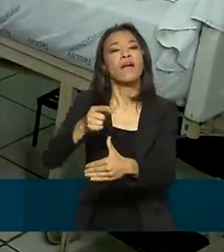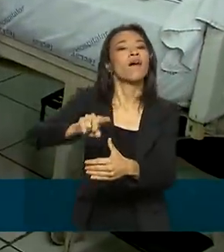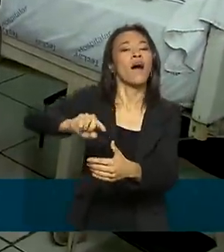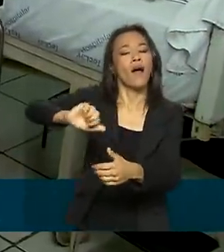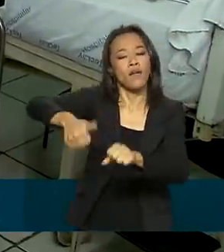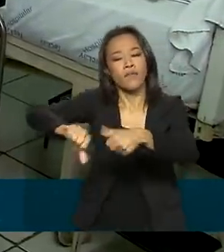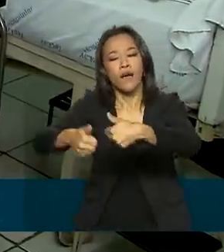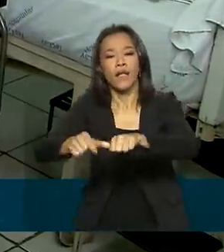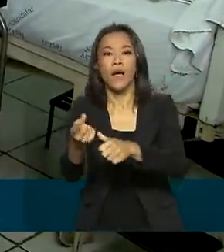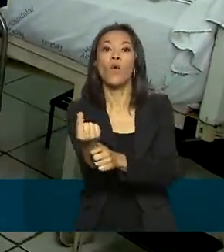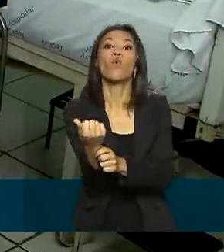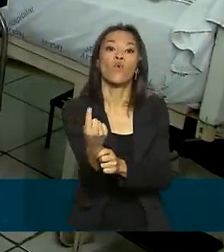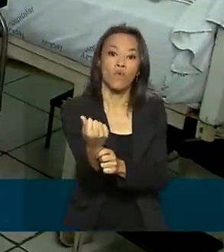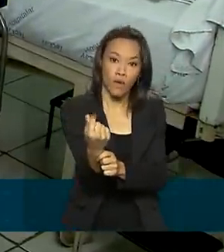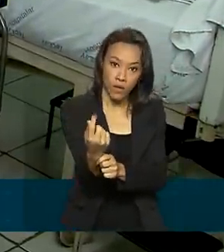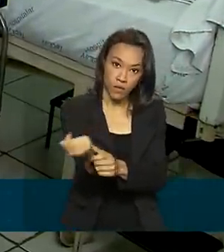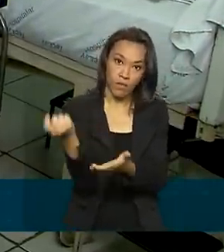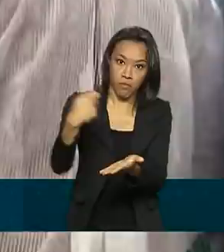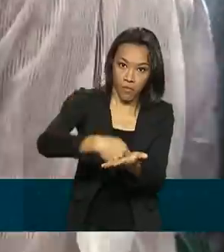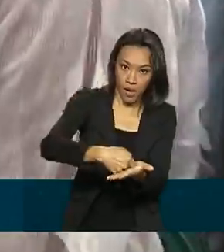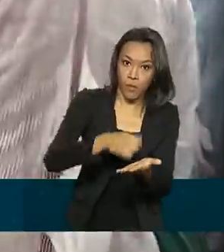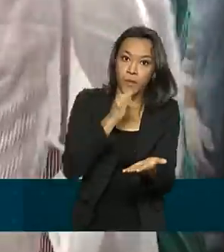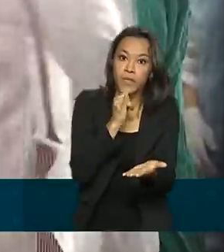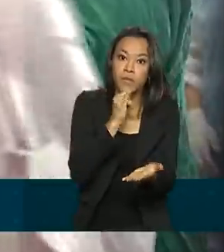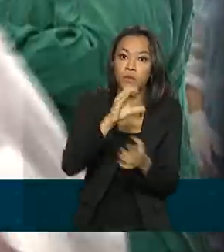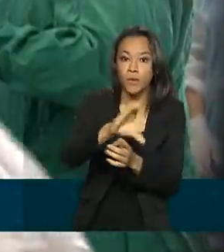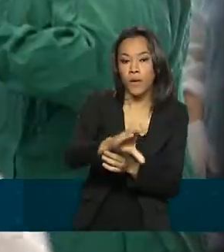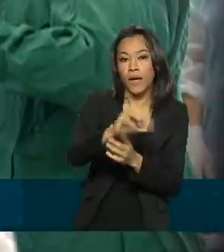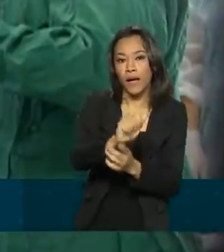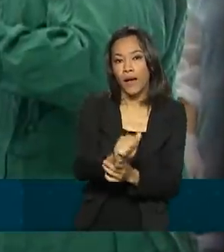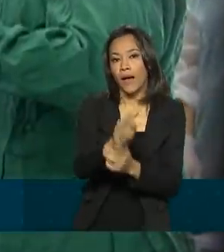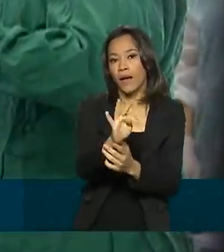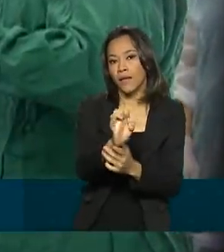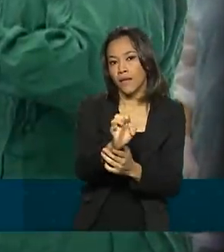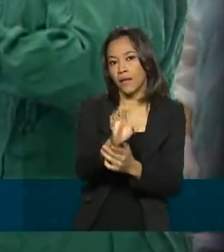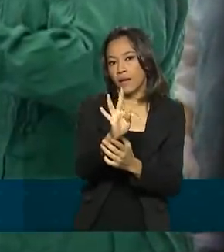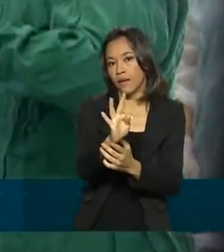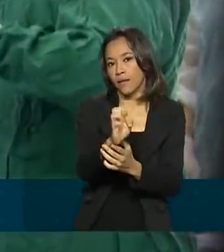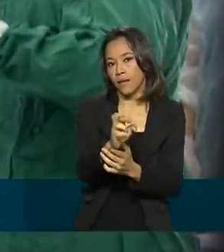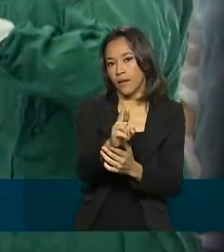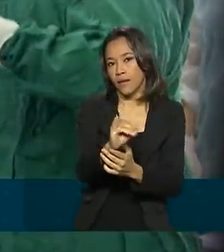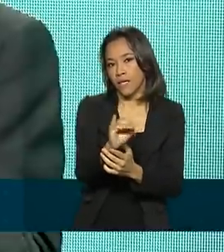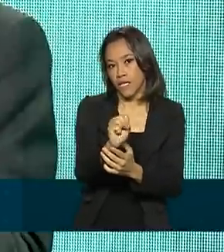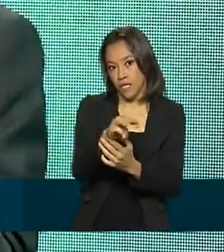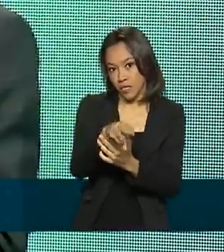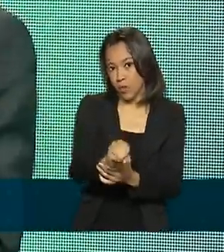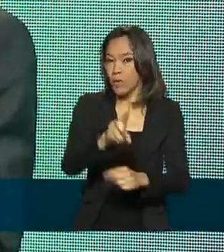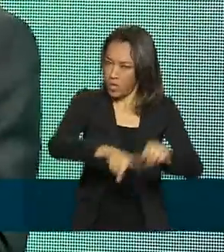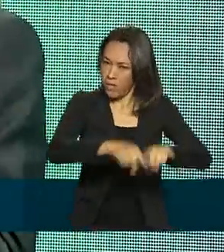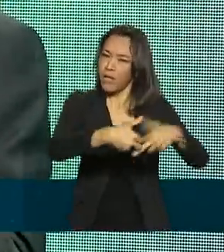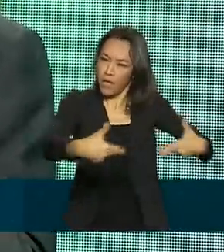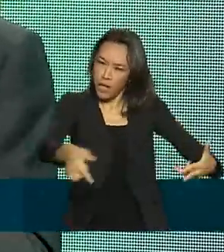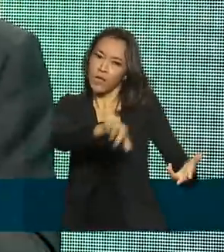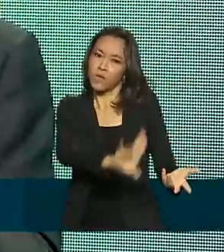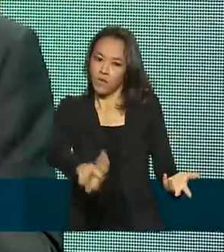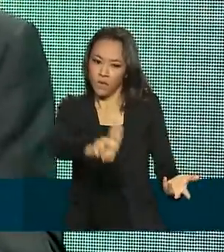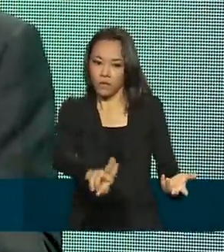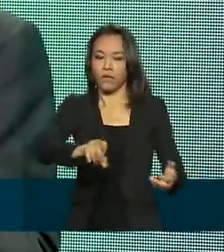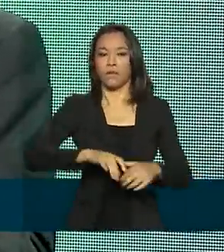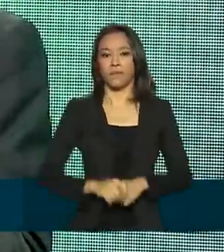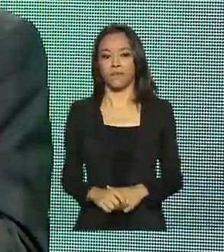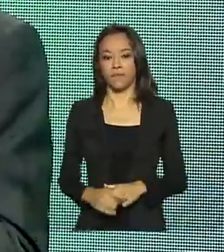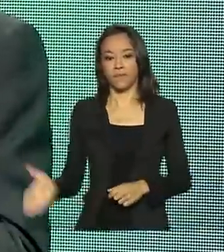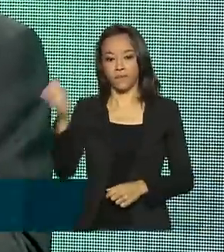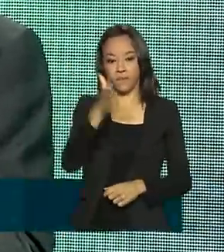como o cateterismo cardíaco e também pelos insumos usados no atendimento. O Brasil é um país continente,